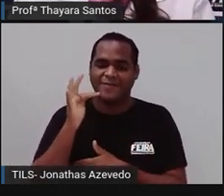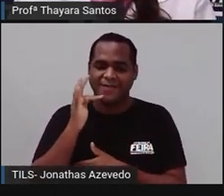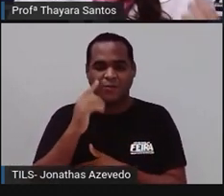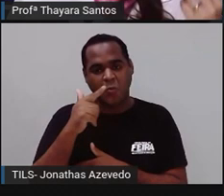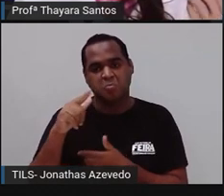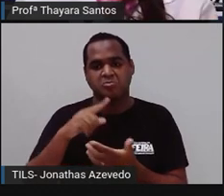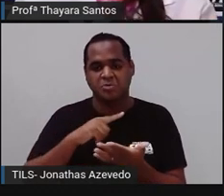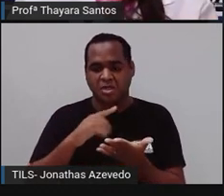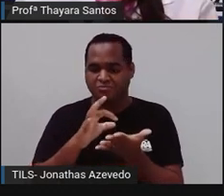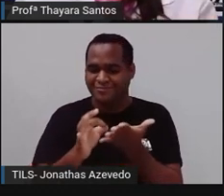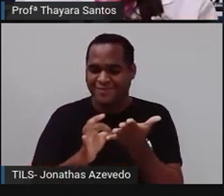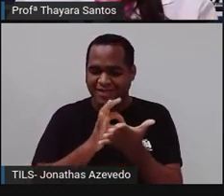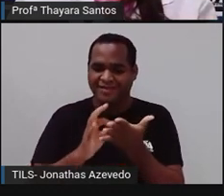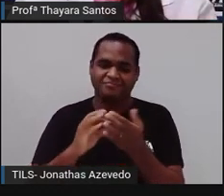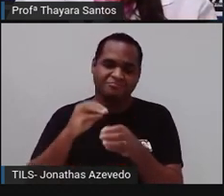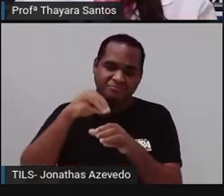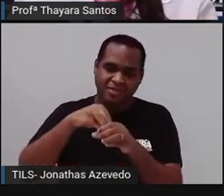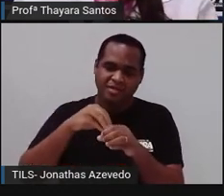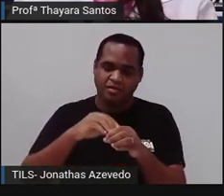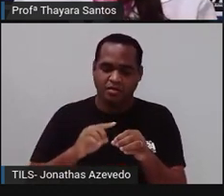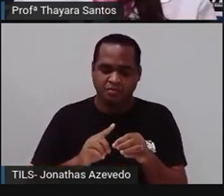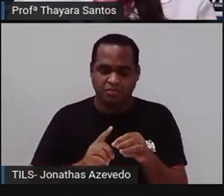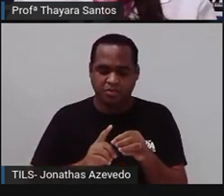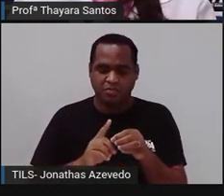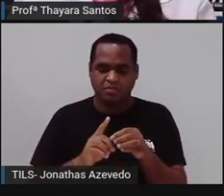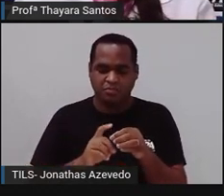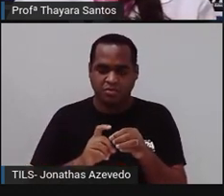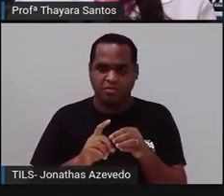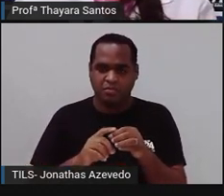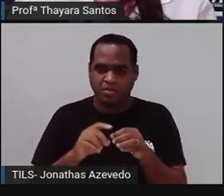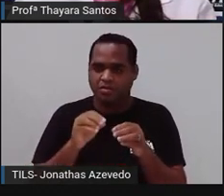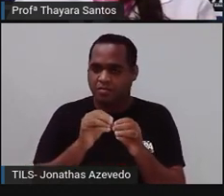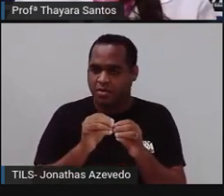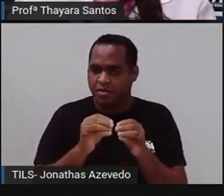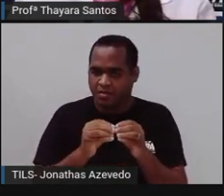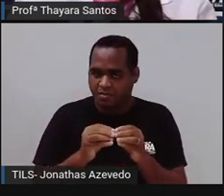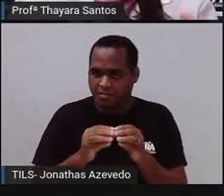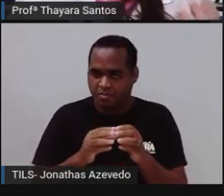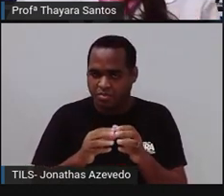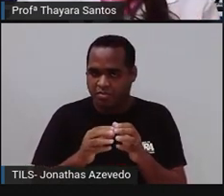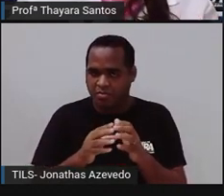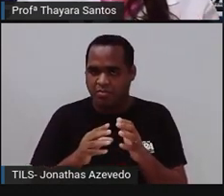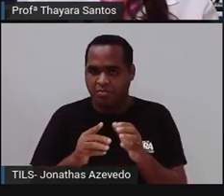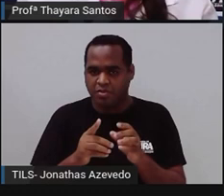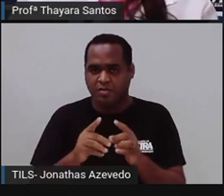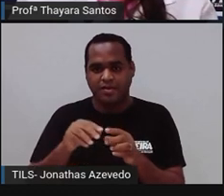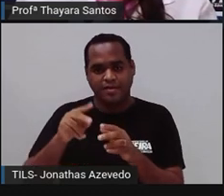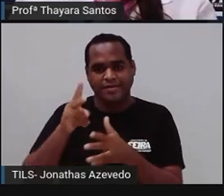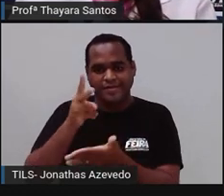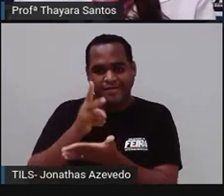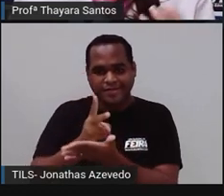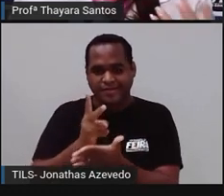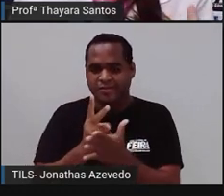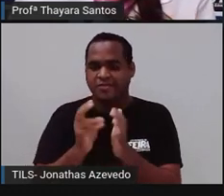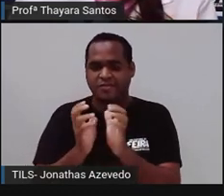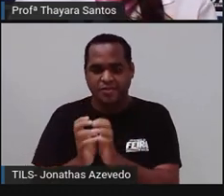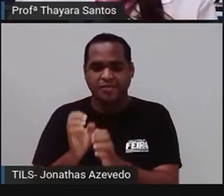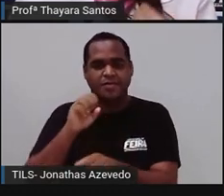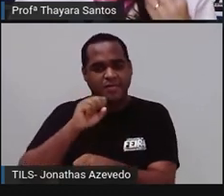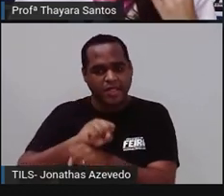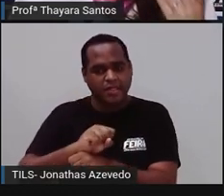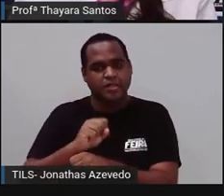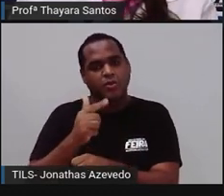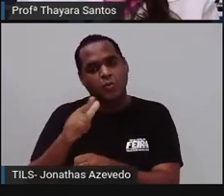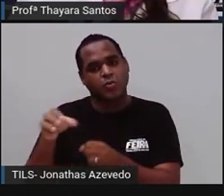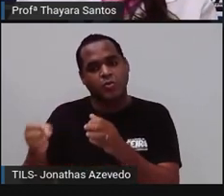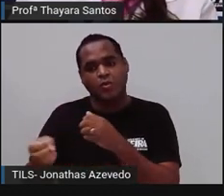quinidário. Lá ele forma uma lava. Essa lava, que é chamada de lava plano, ela se fixa no substrato dá origem